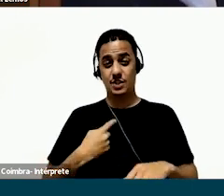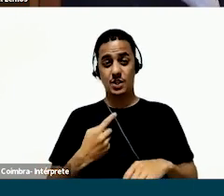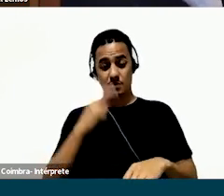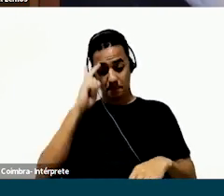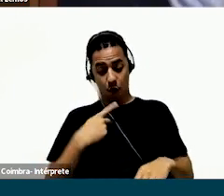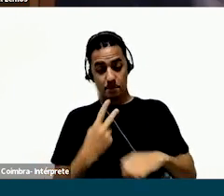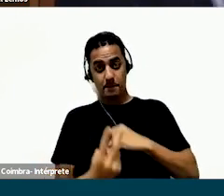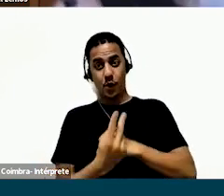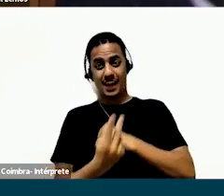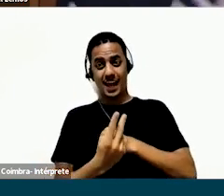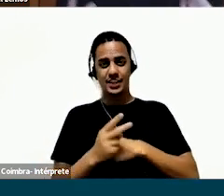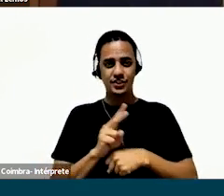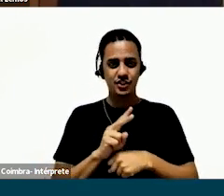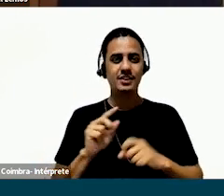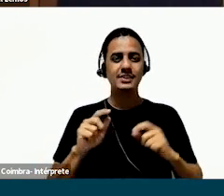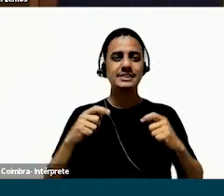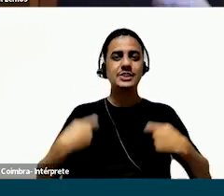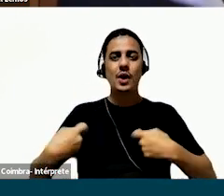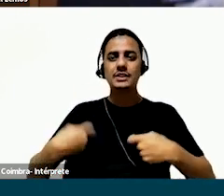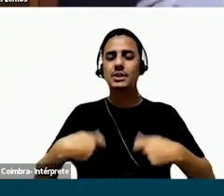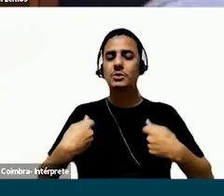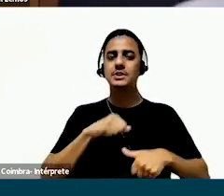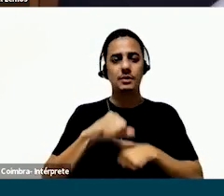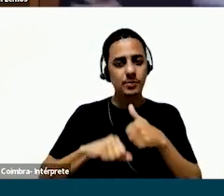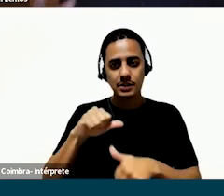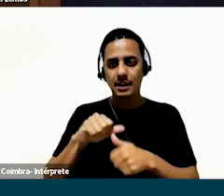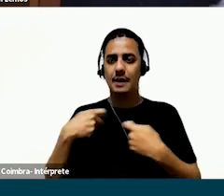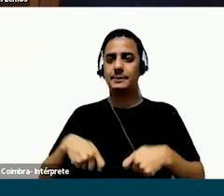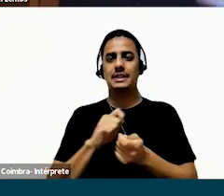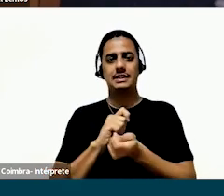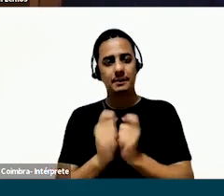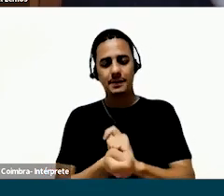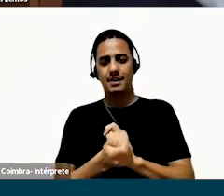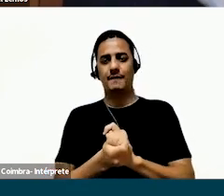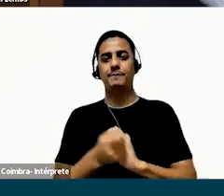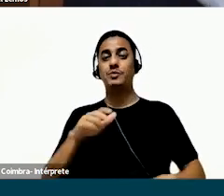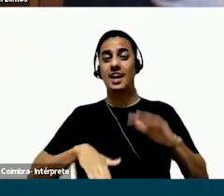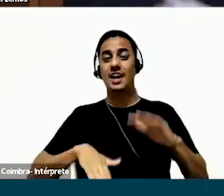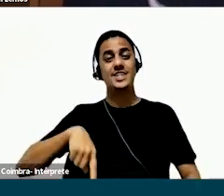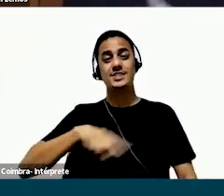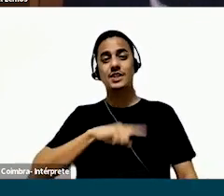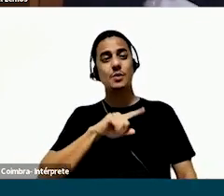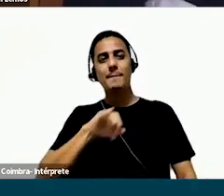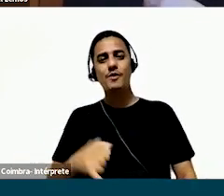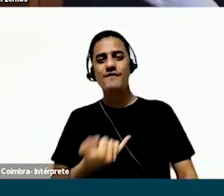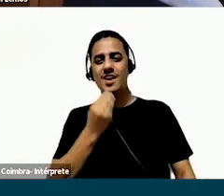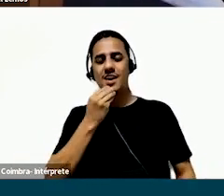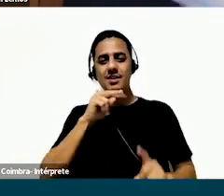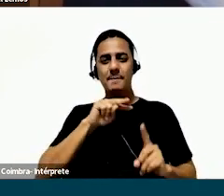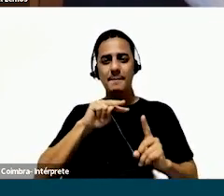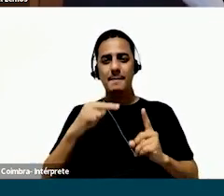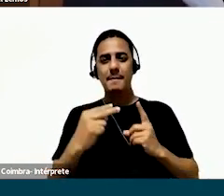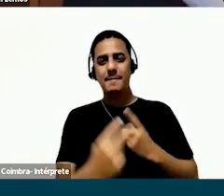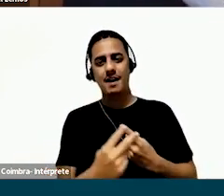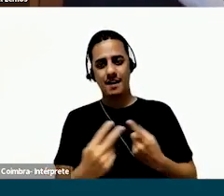E muitas vezes a gente está se protegendo também dessas situações em que a gente precisa mudar e precisa se adaptar, ao invés da gente aproveitar essa